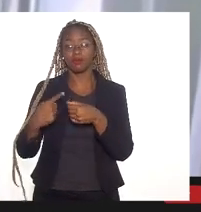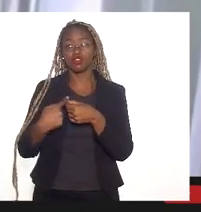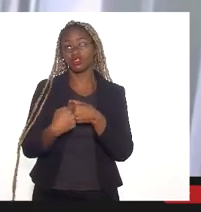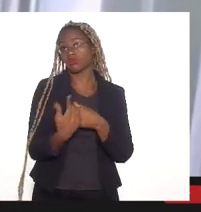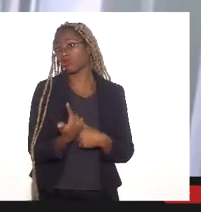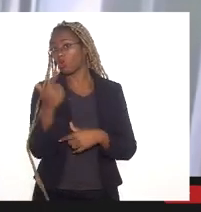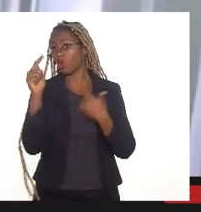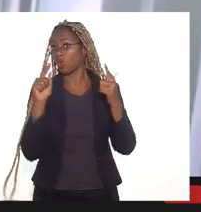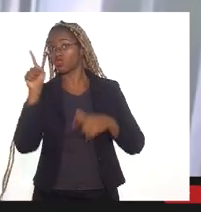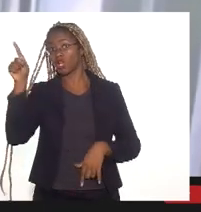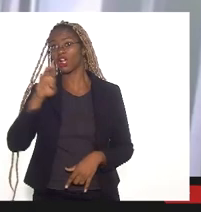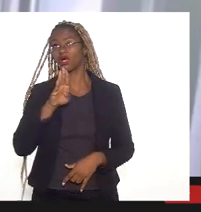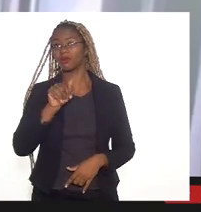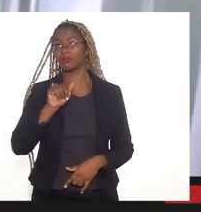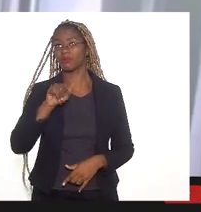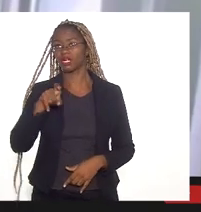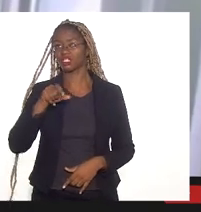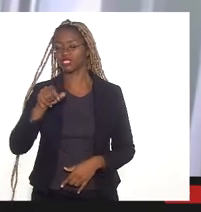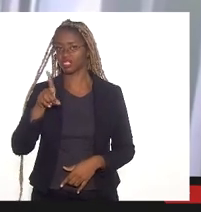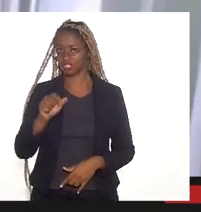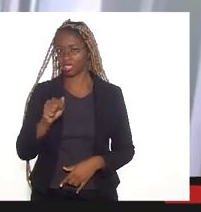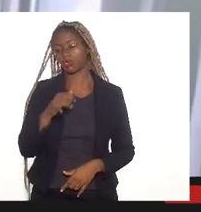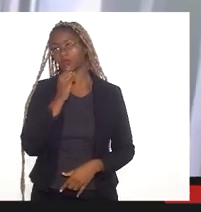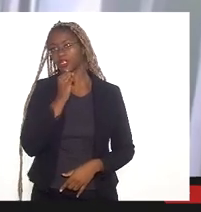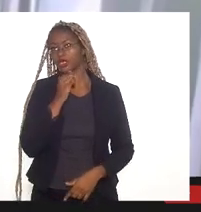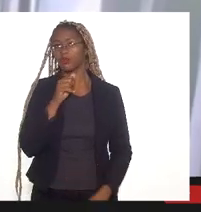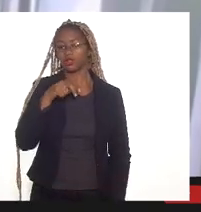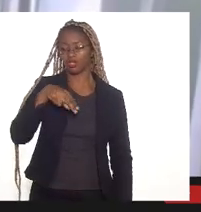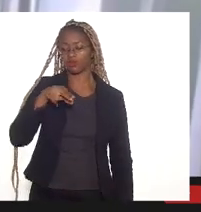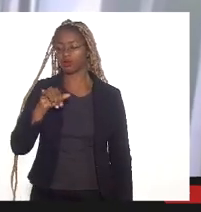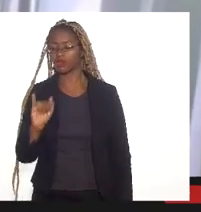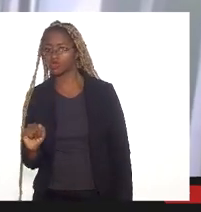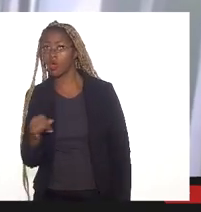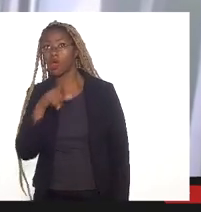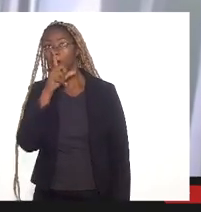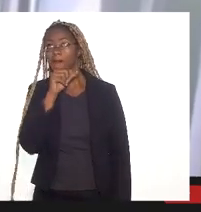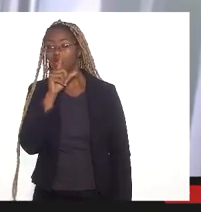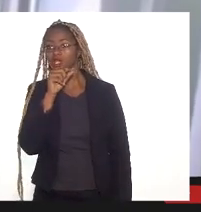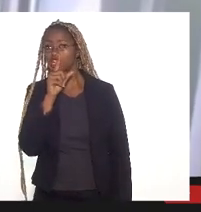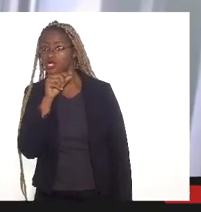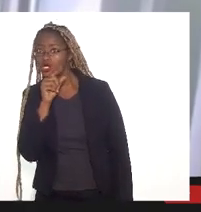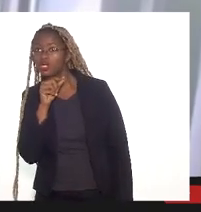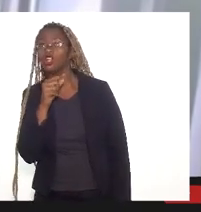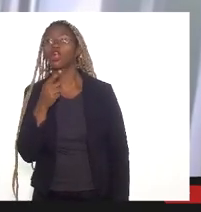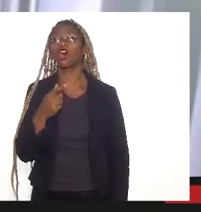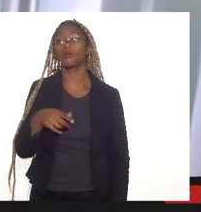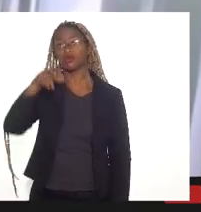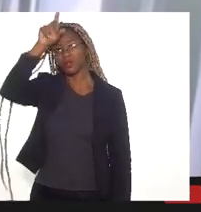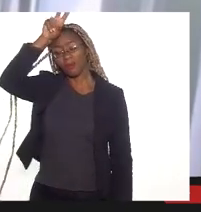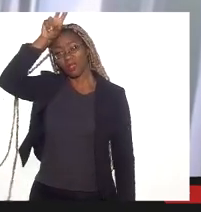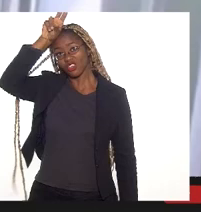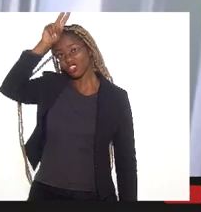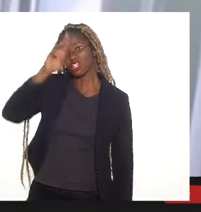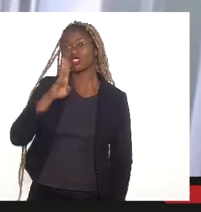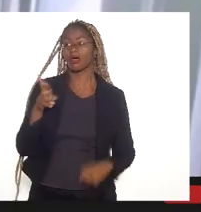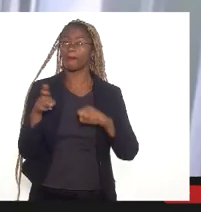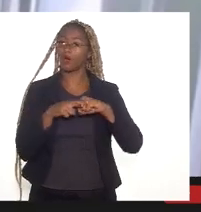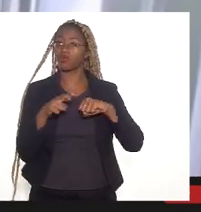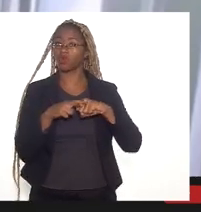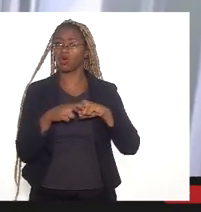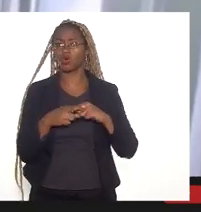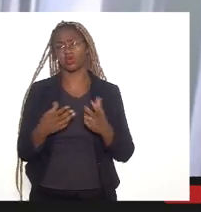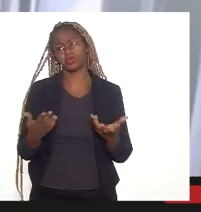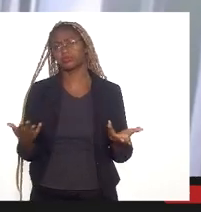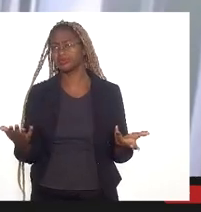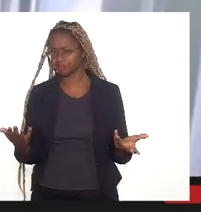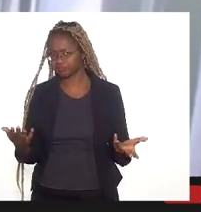refiro especificamente a Nova Iguaçu, a Mesquita, Nilópolis, a São João de Meriti e a Belfort Rocho, porque isso